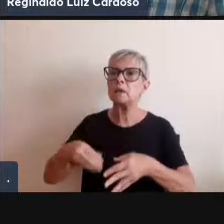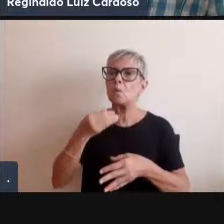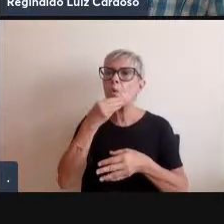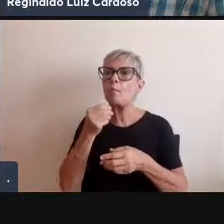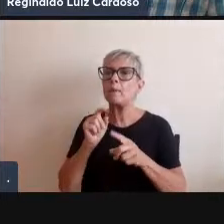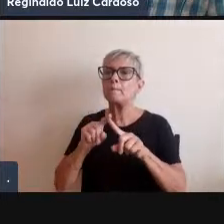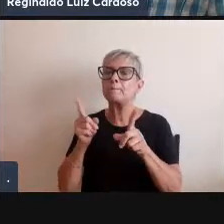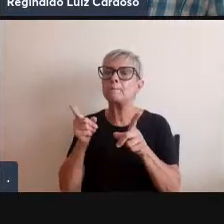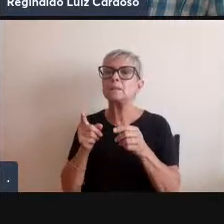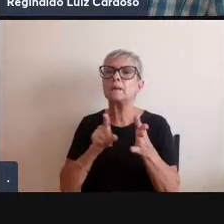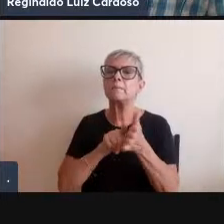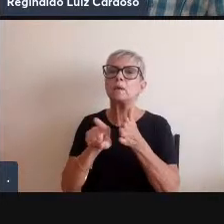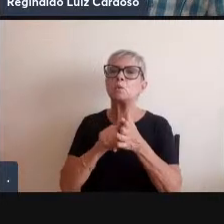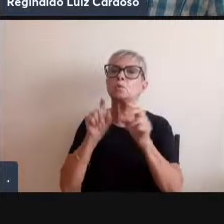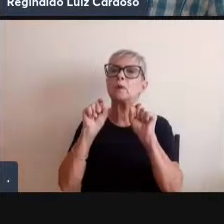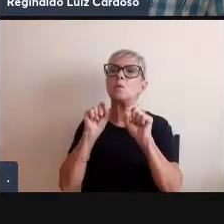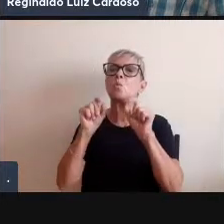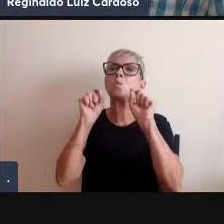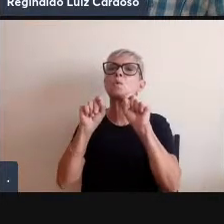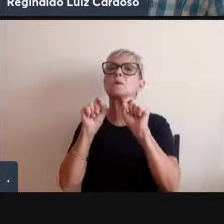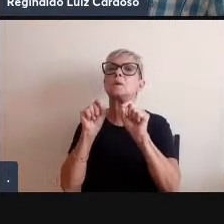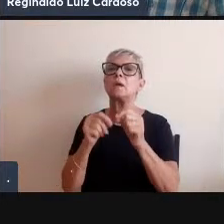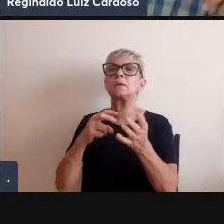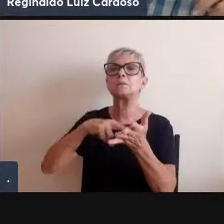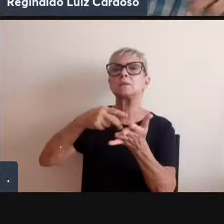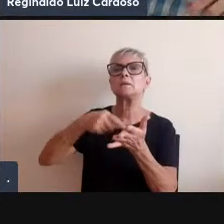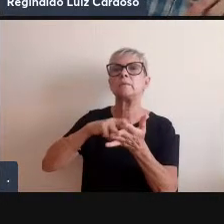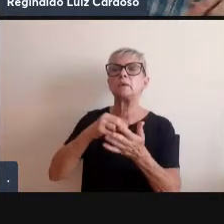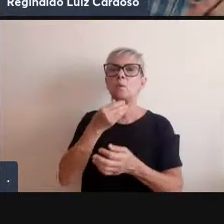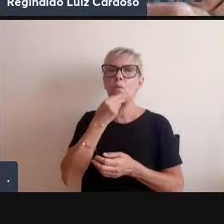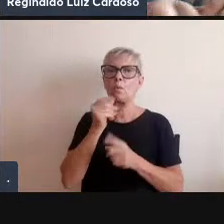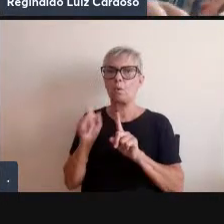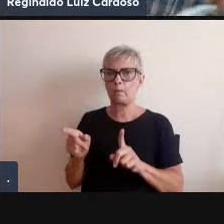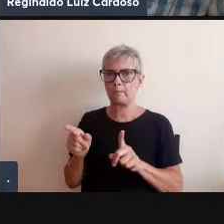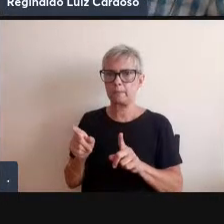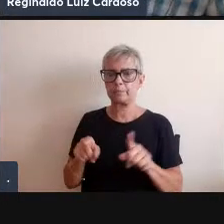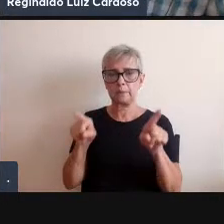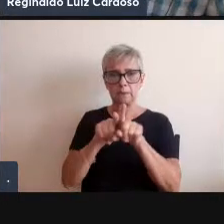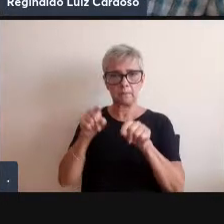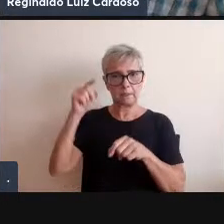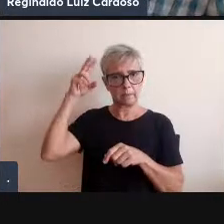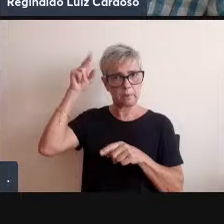é importante lembrar também que essa exposição que nós estamos falando do catálogo